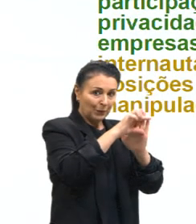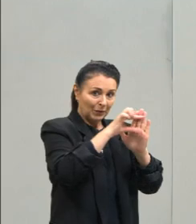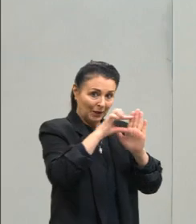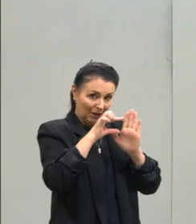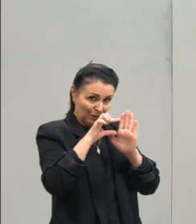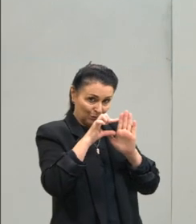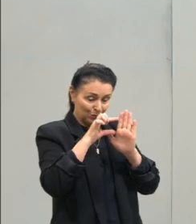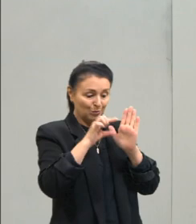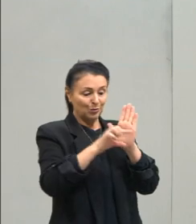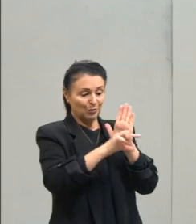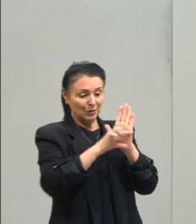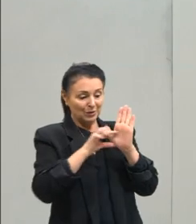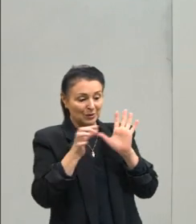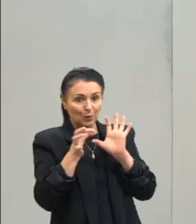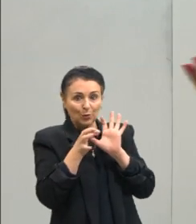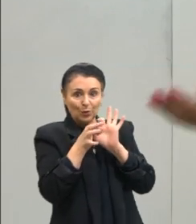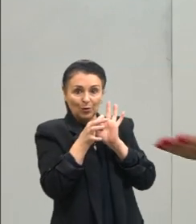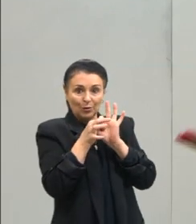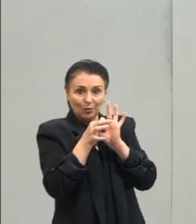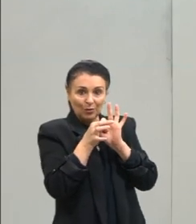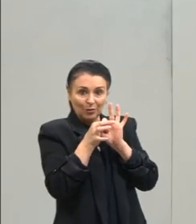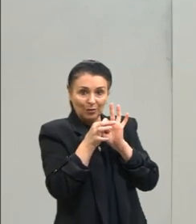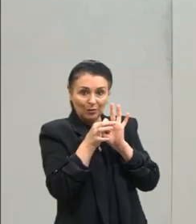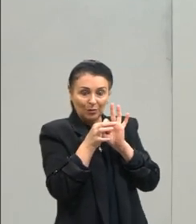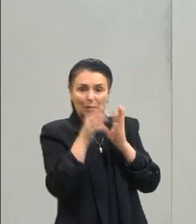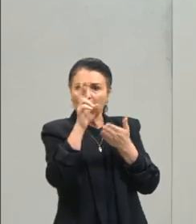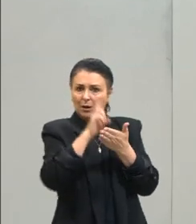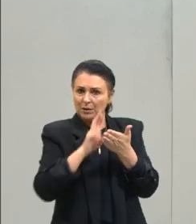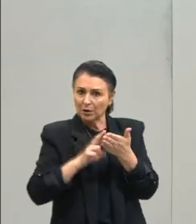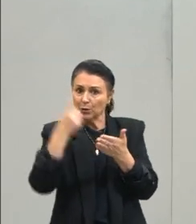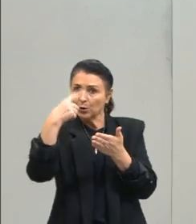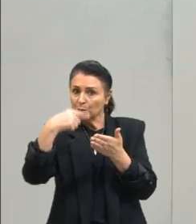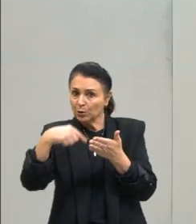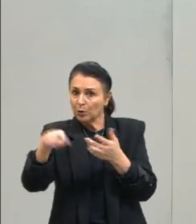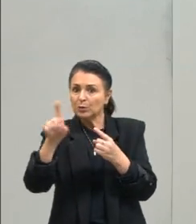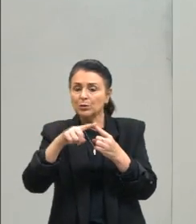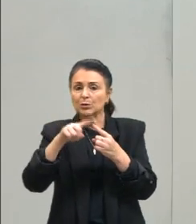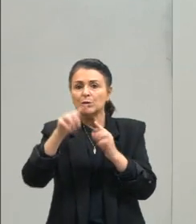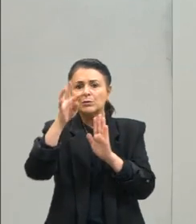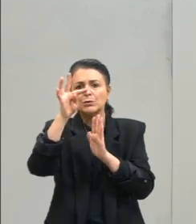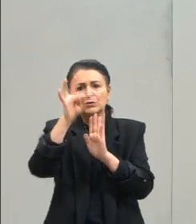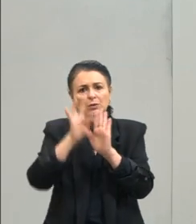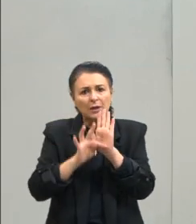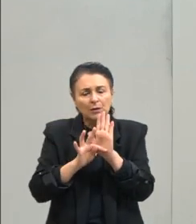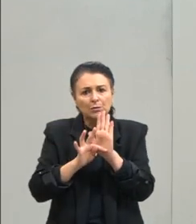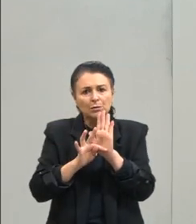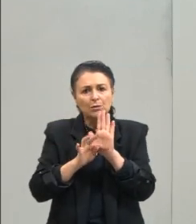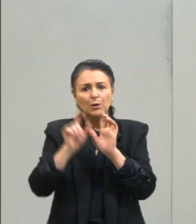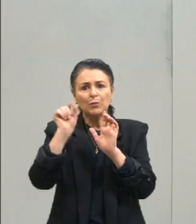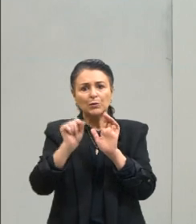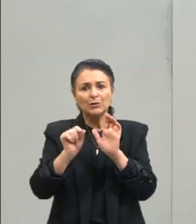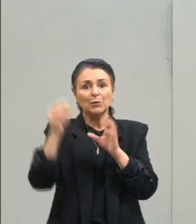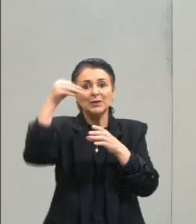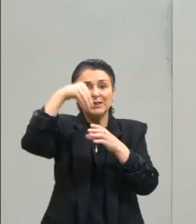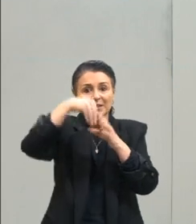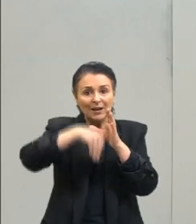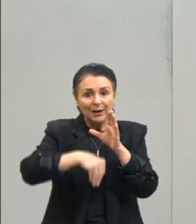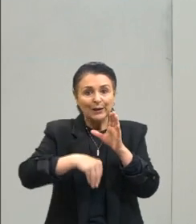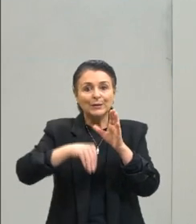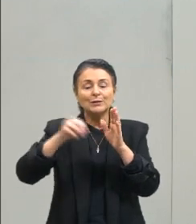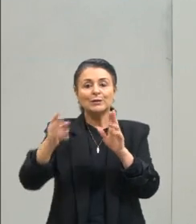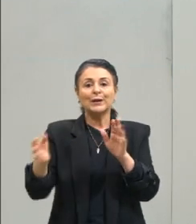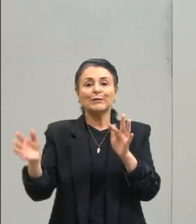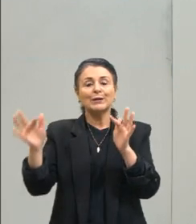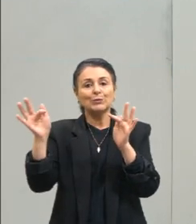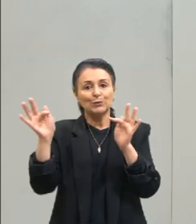a redação assim como outros tipos de textos acabam sendo pequenos textos um texto dentro do outro do texto e